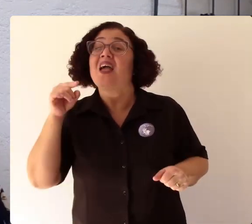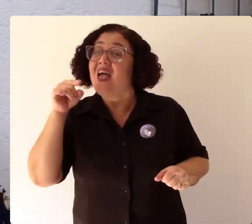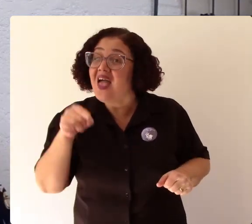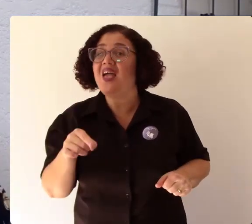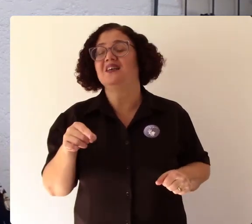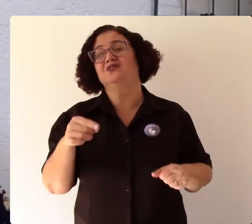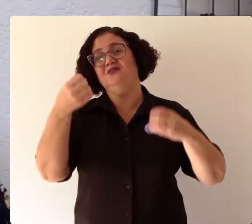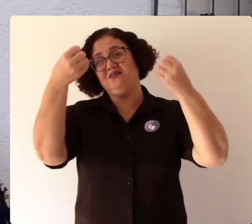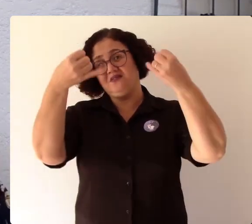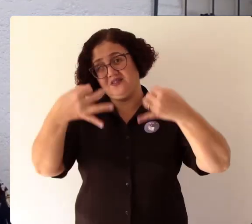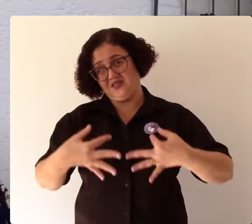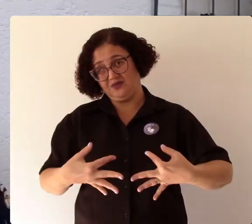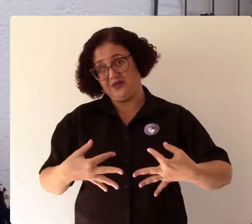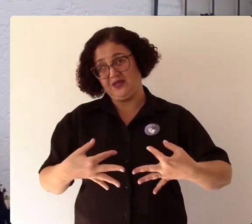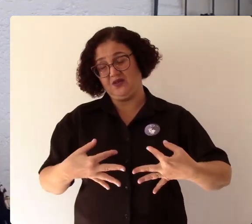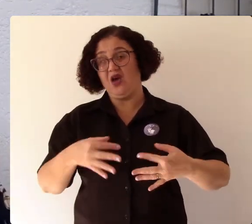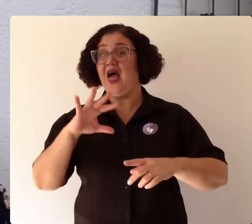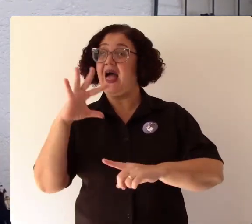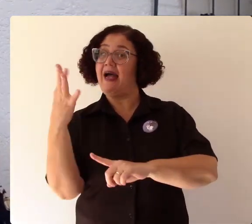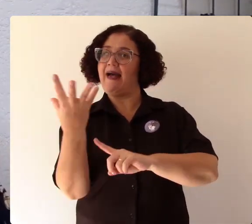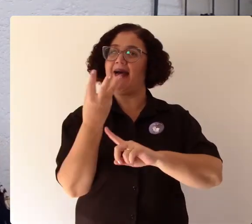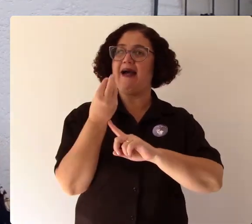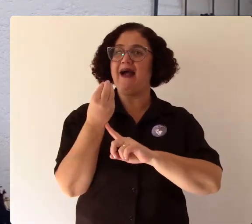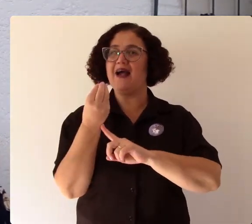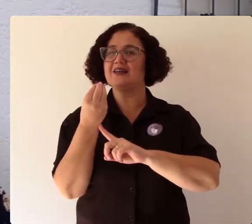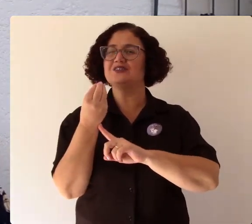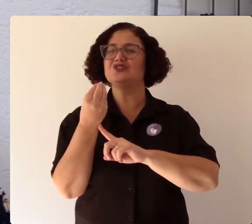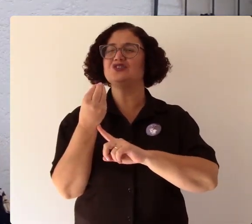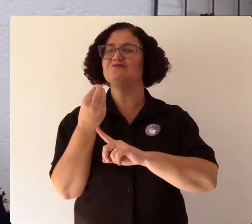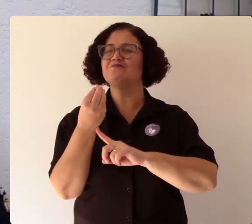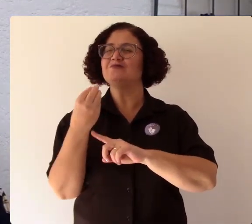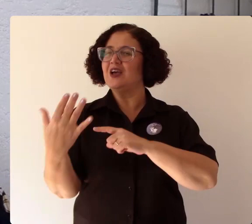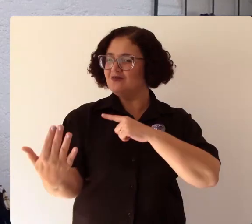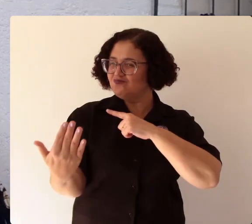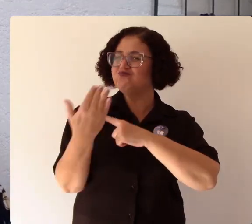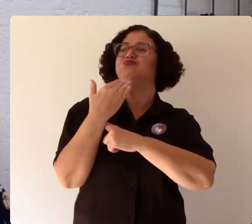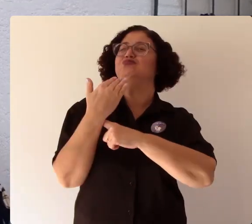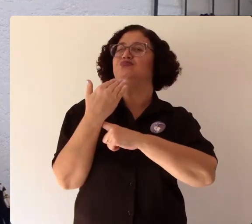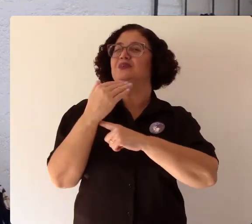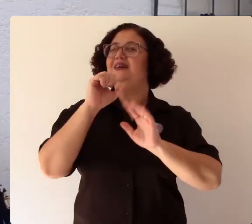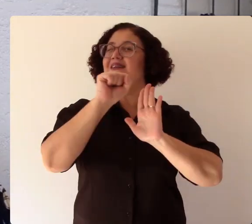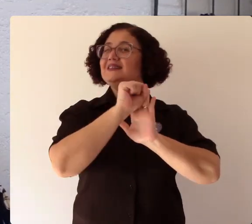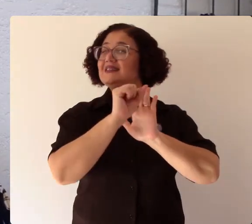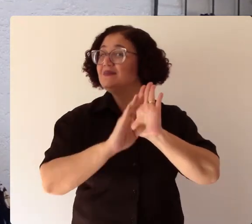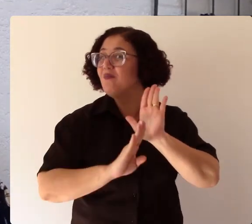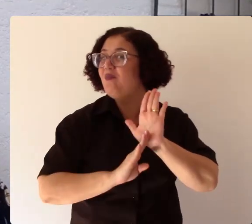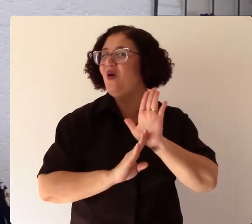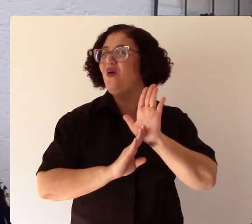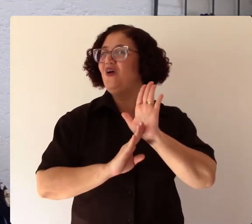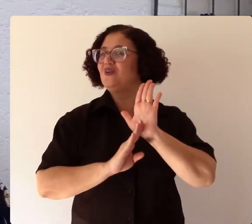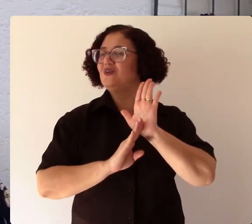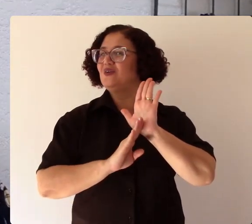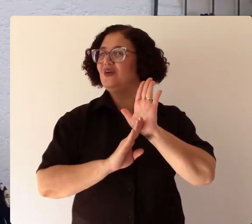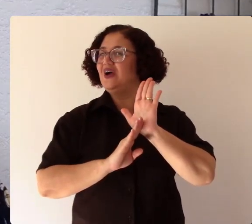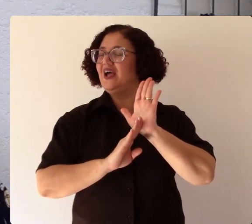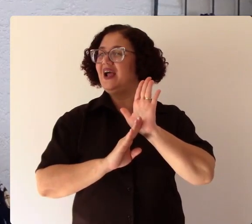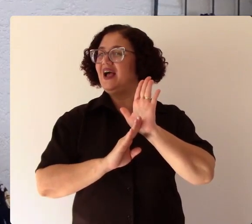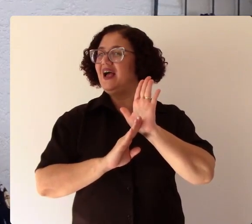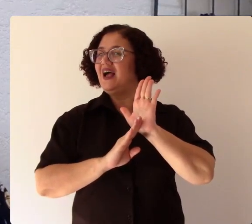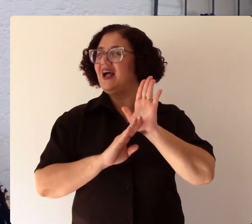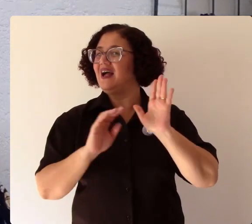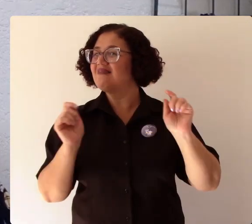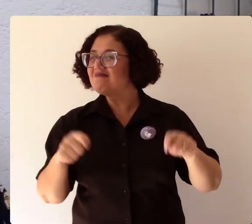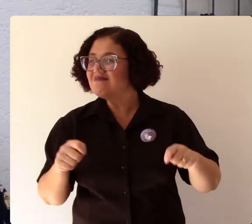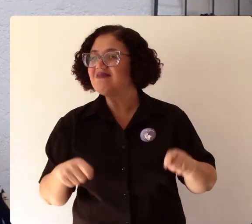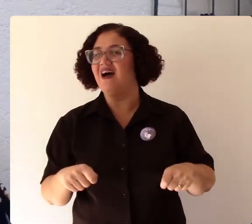nesses momentos que a arte enquanto linguagem enquanto simbólico se coloca pra nós é a